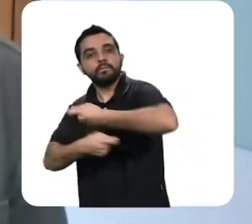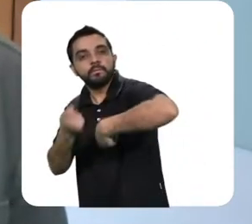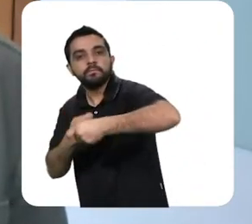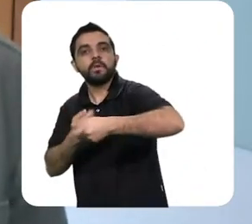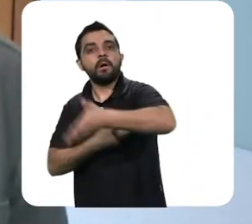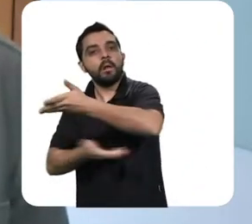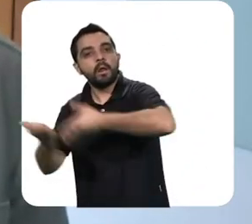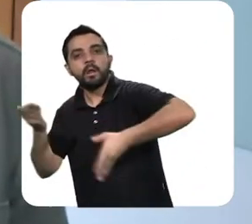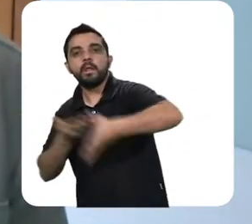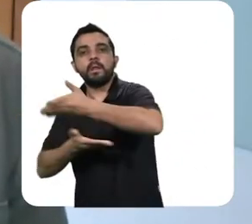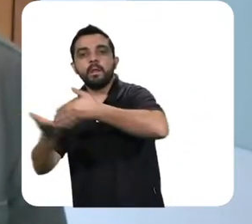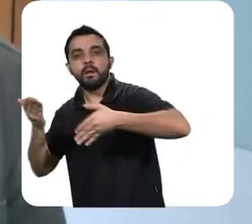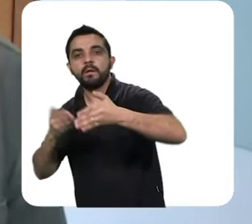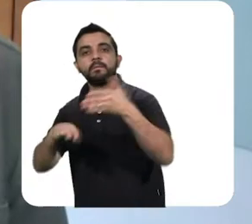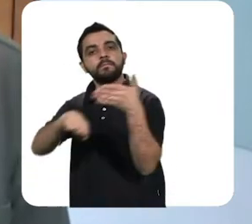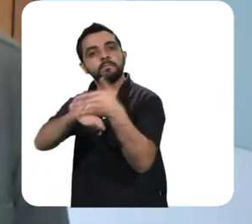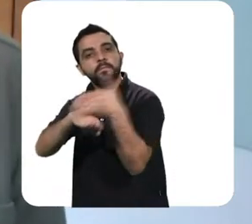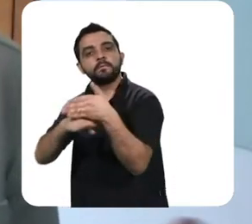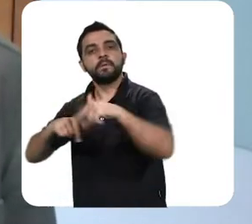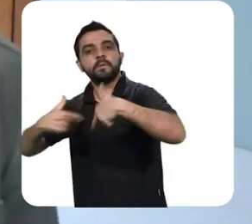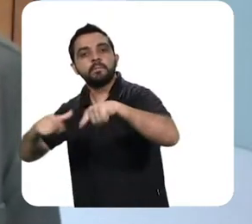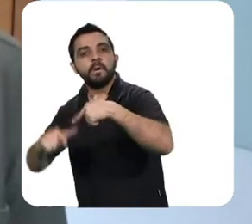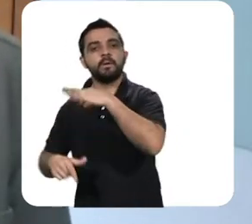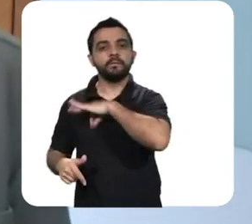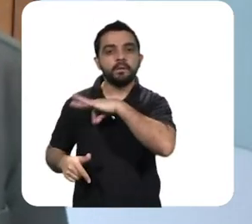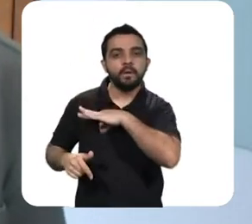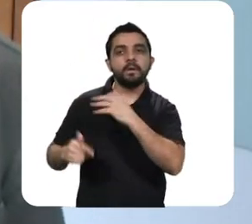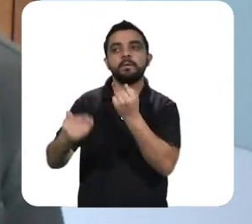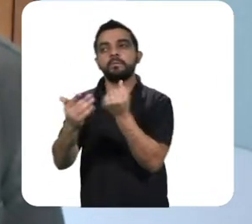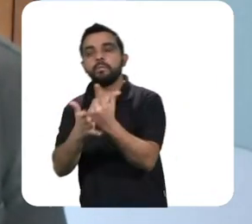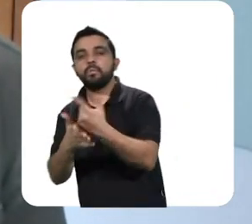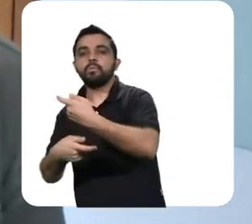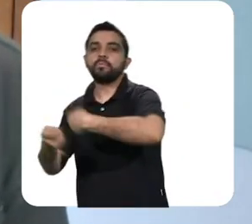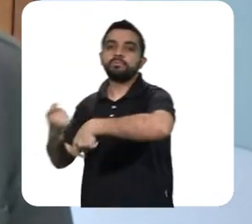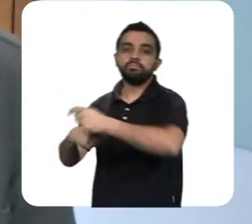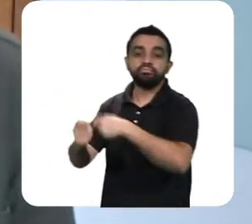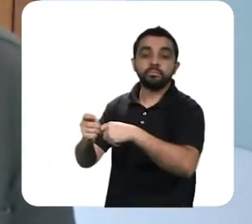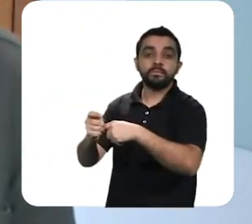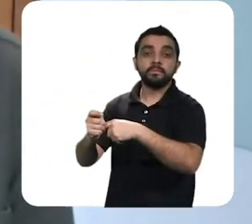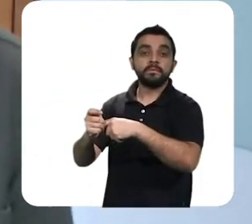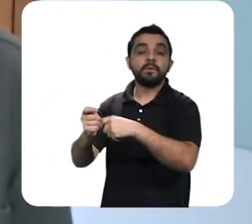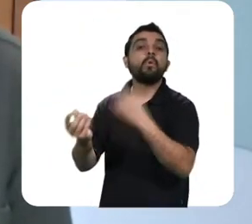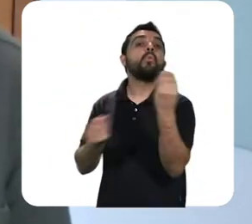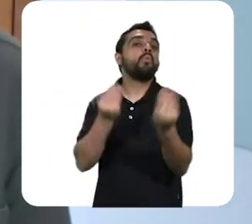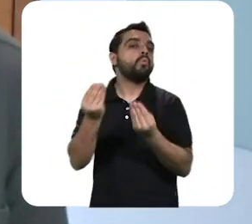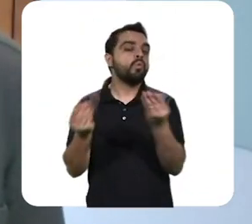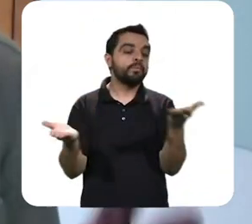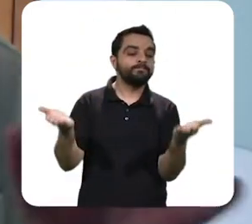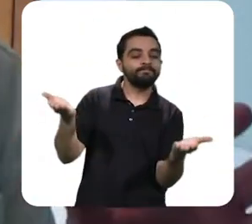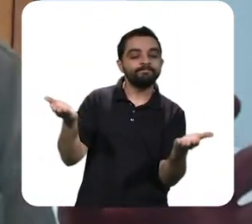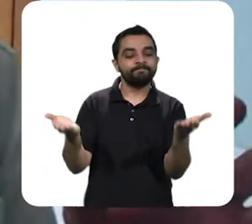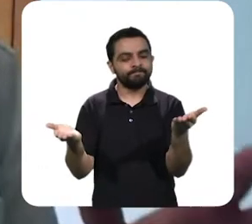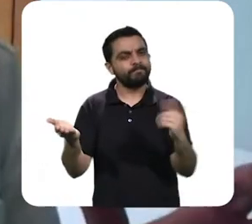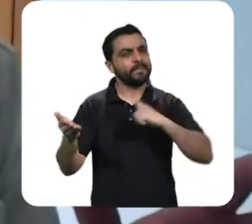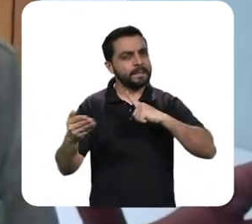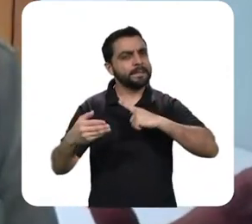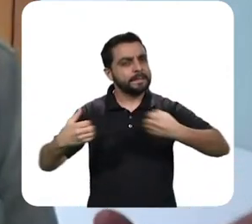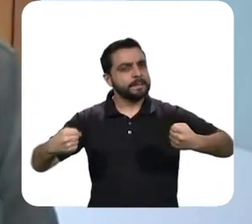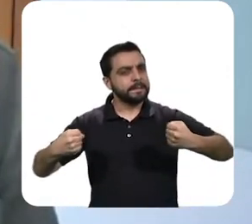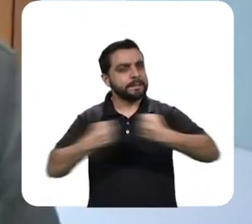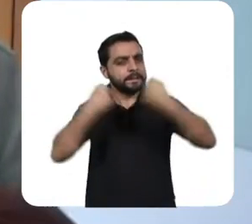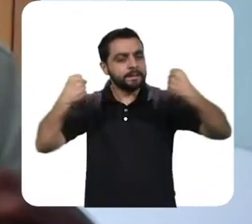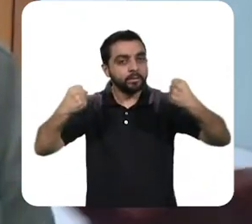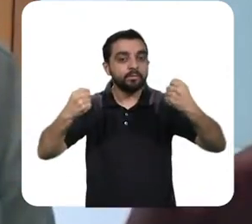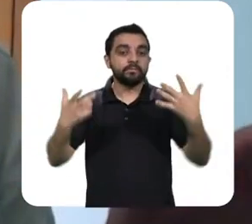econômica e fazer as pessoas voltarem a trabalhar, obter renda no menor espaço possível. Então, esse equilíbrio, ninguém sabe, a gente está vendo uma